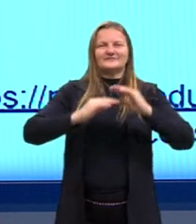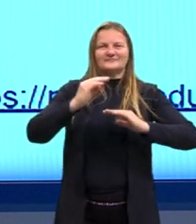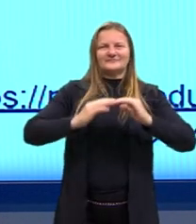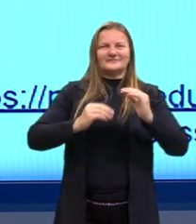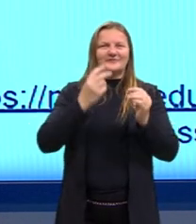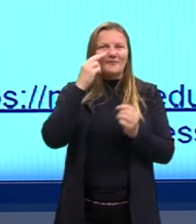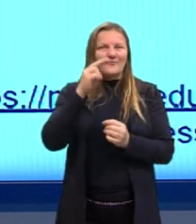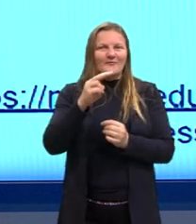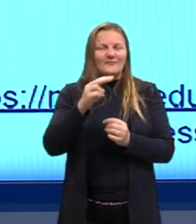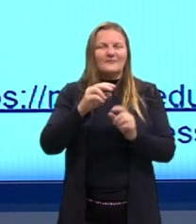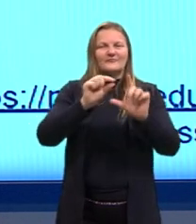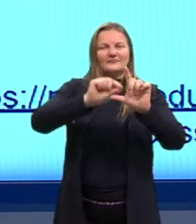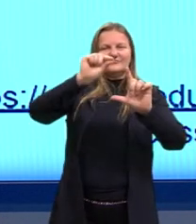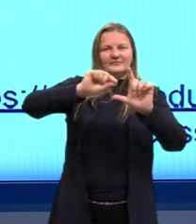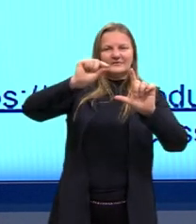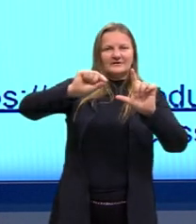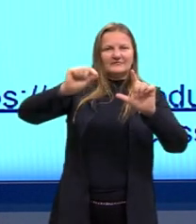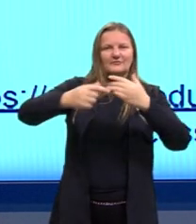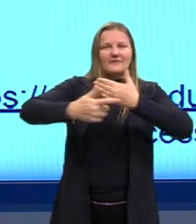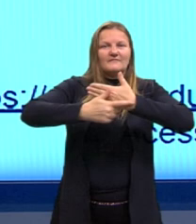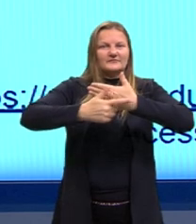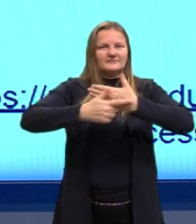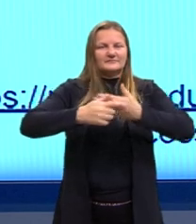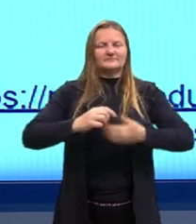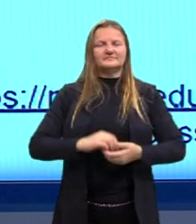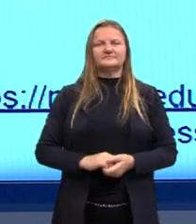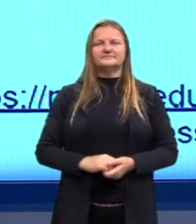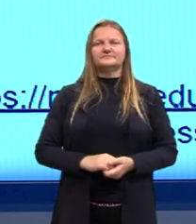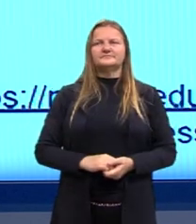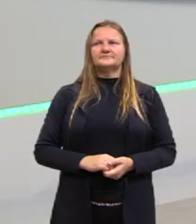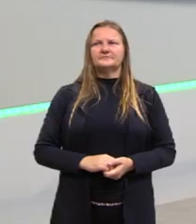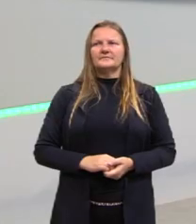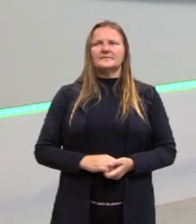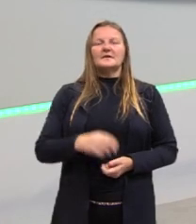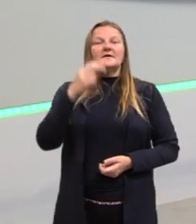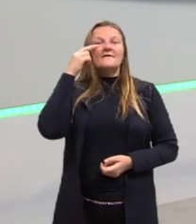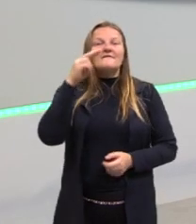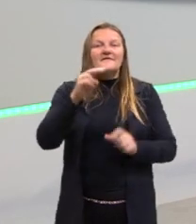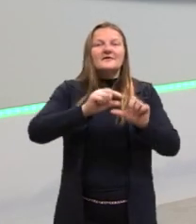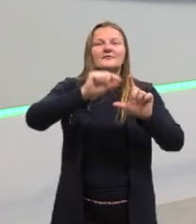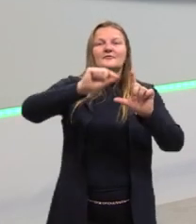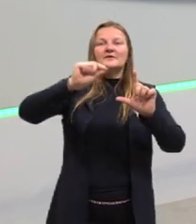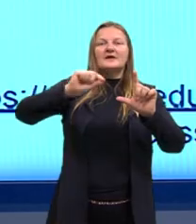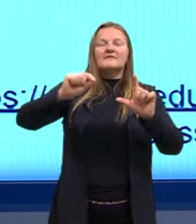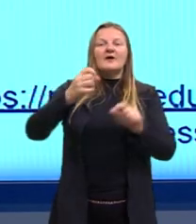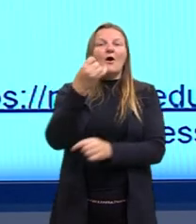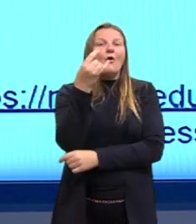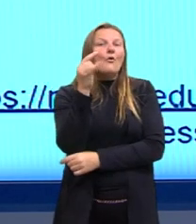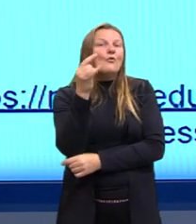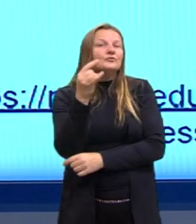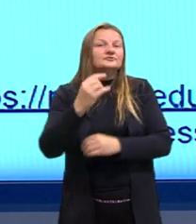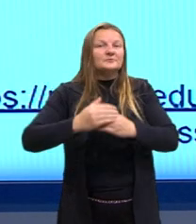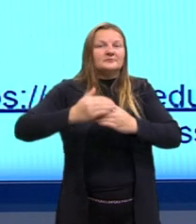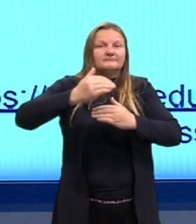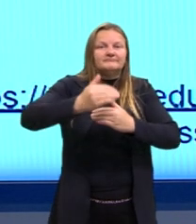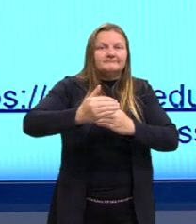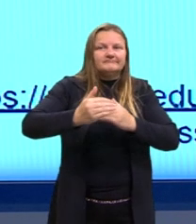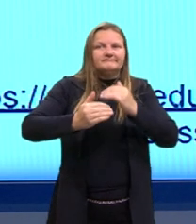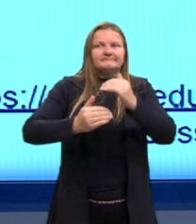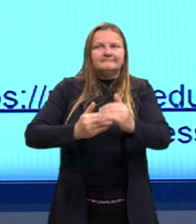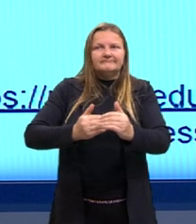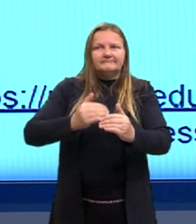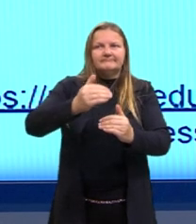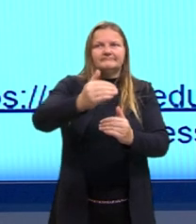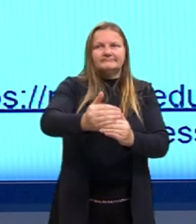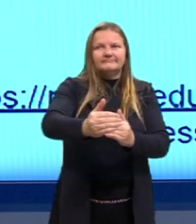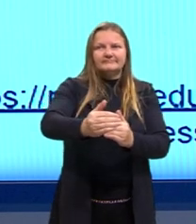através de um gráfico. Mas aí, visualizei o gráfico, qual é a última etapa, o último passo que eu tenho